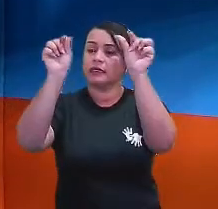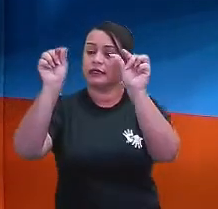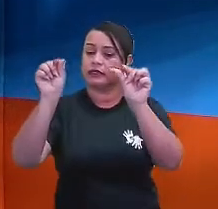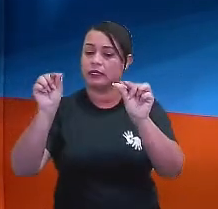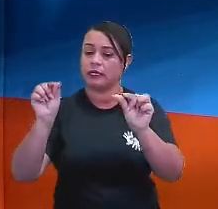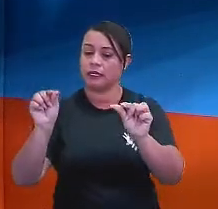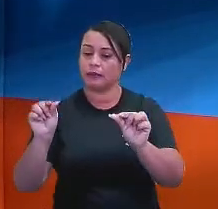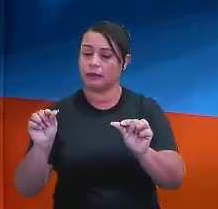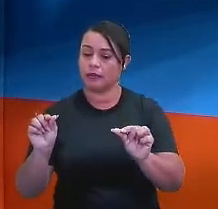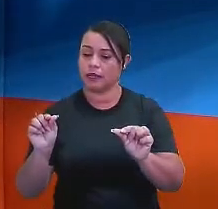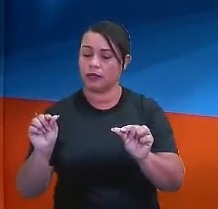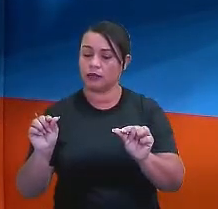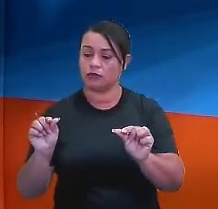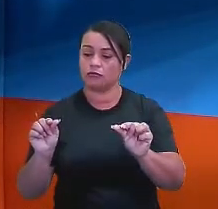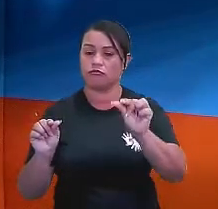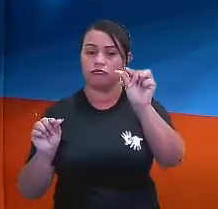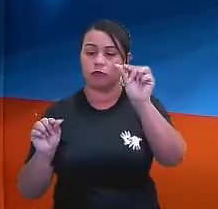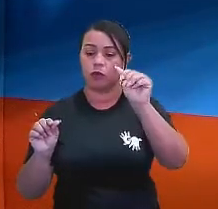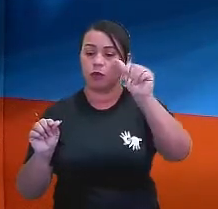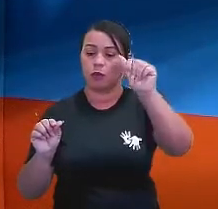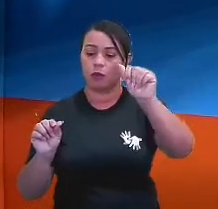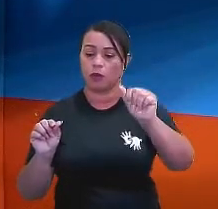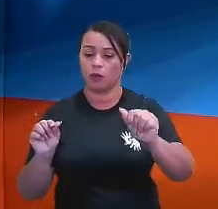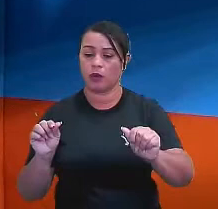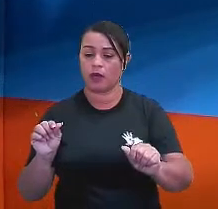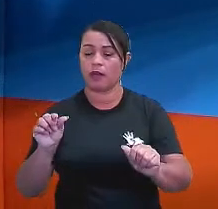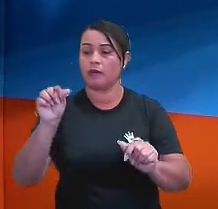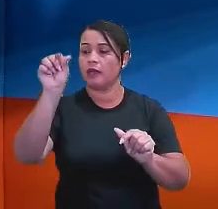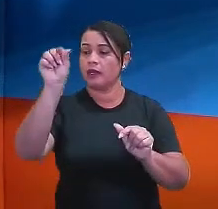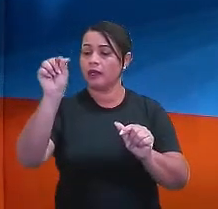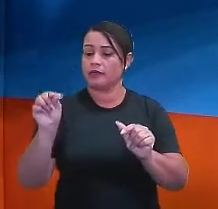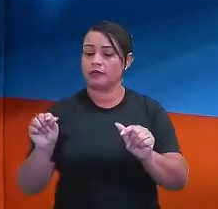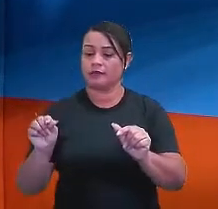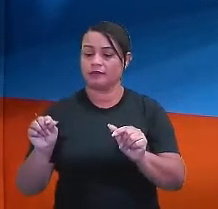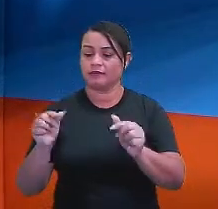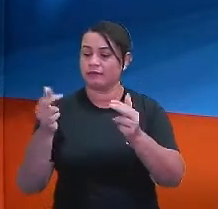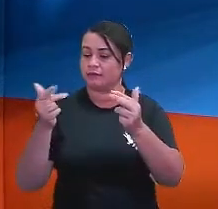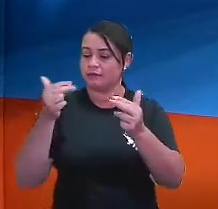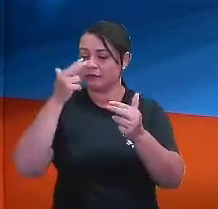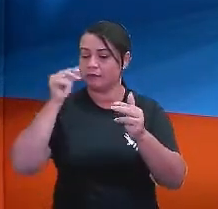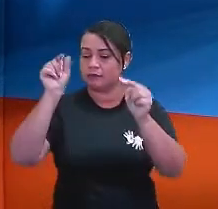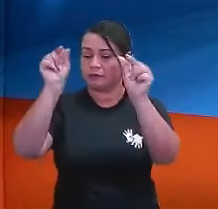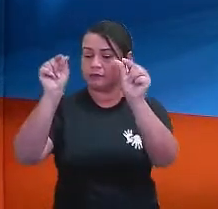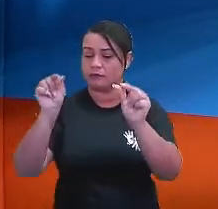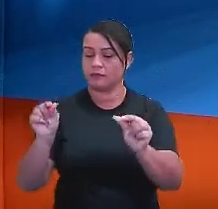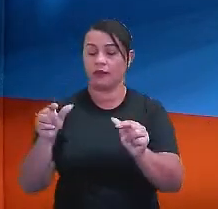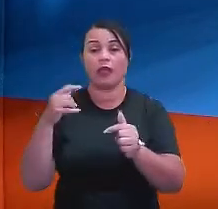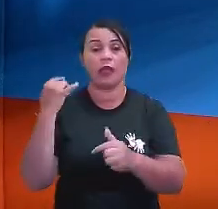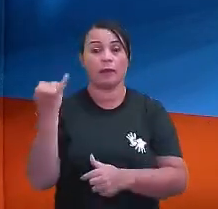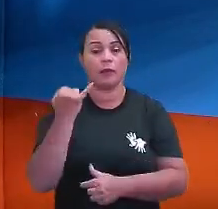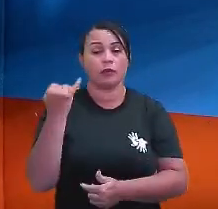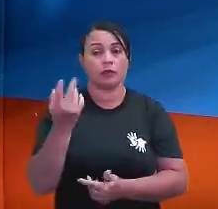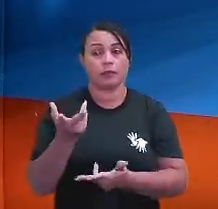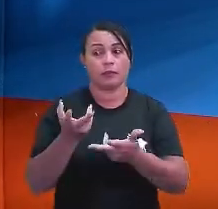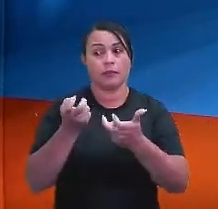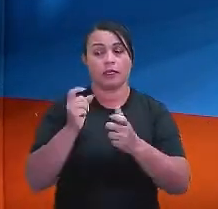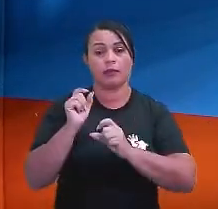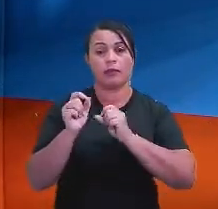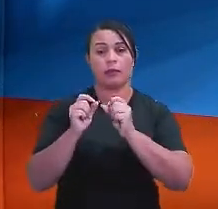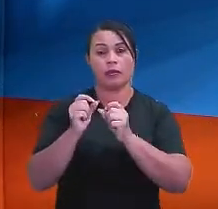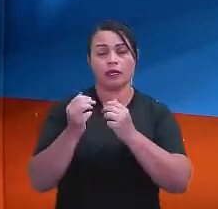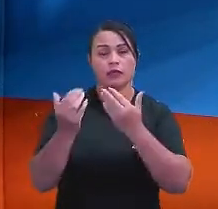está para este segmento, assim como esse está para esse. Então, é importante que eu perceba essa relação de